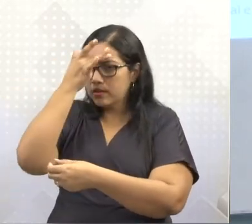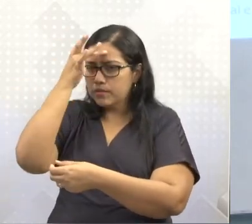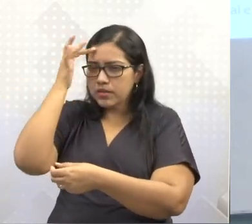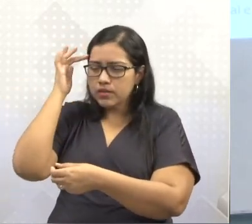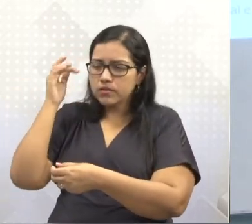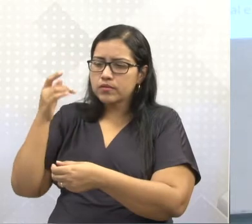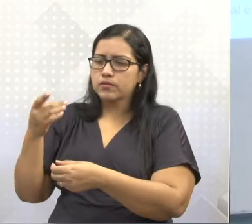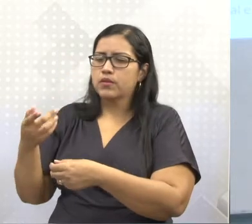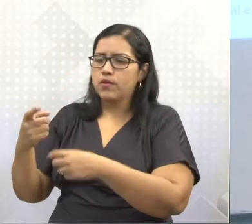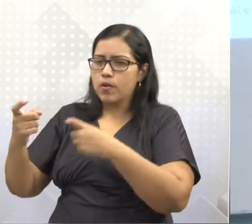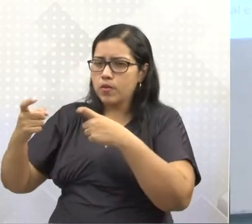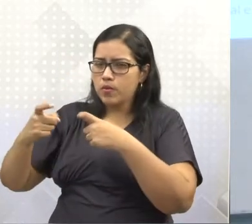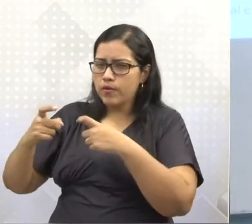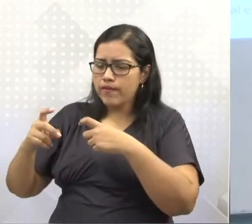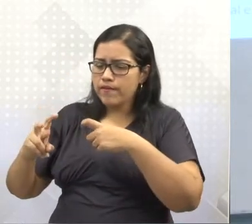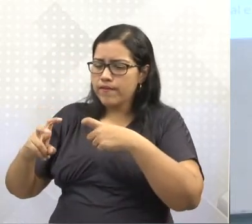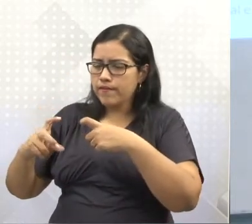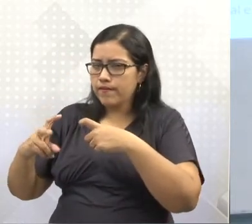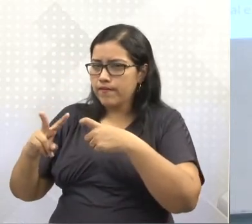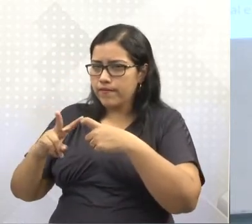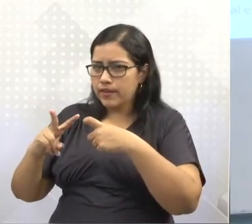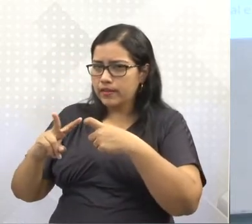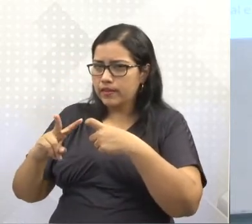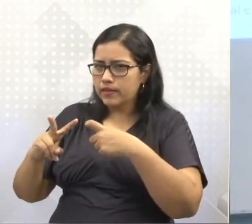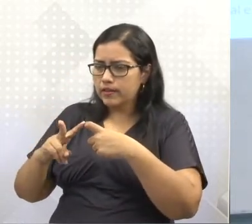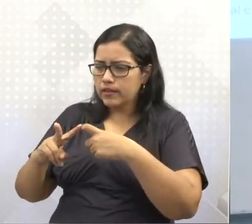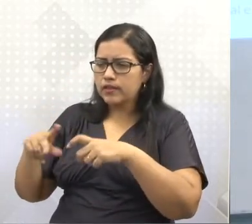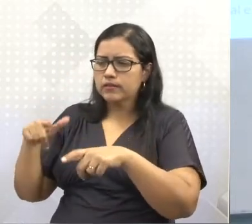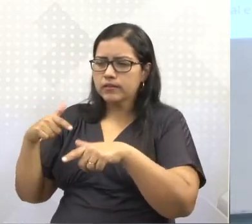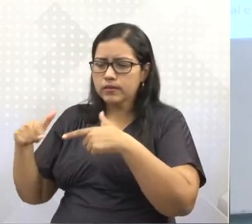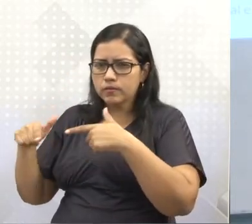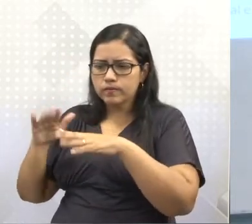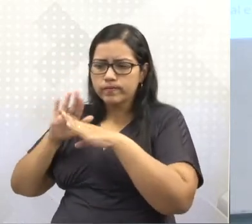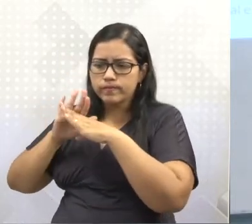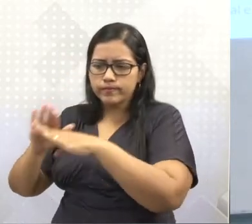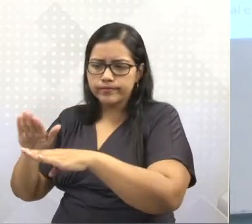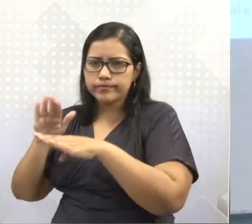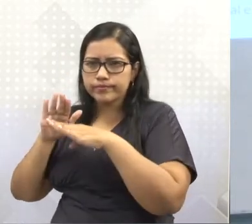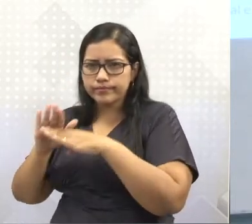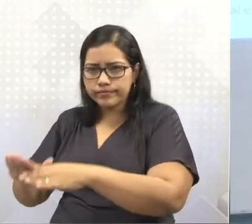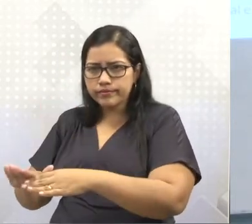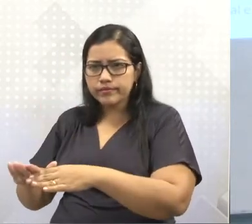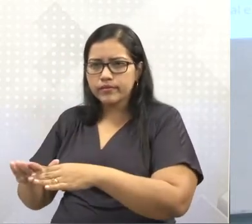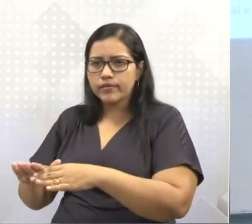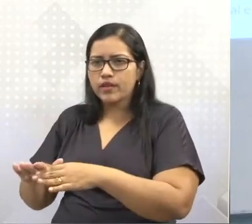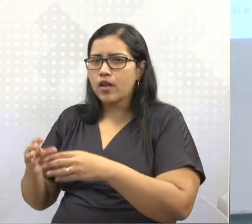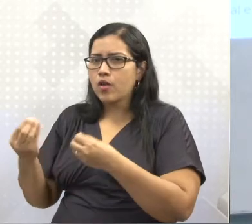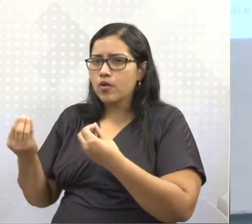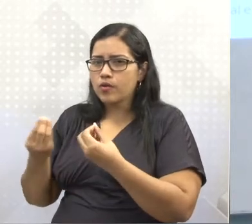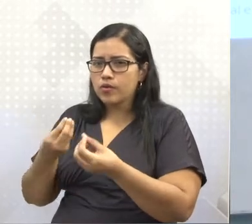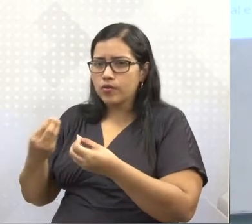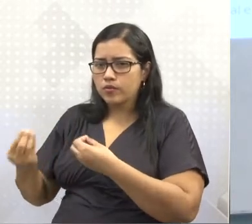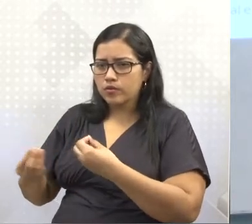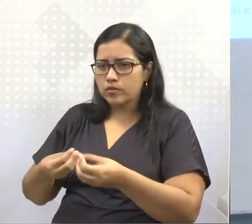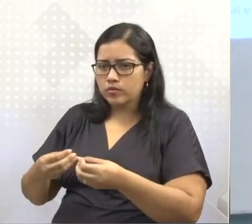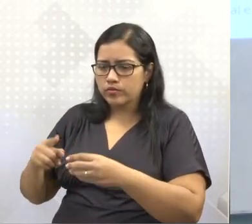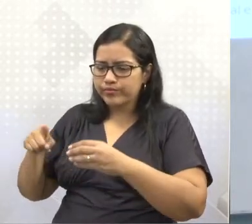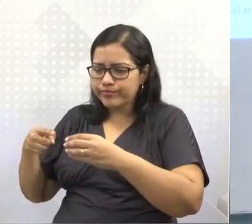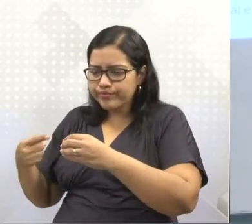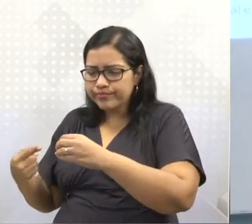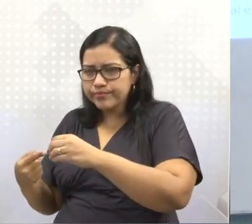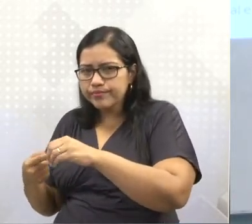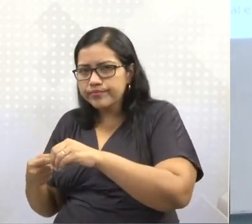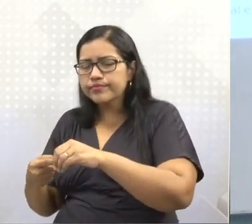veterinários, como pessoas que trabalham na inseminação artificial, e